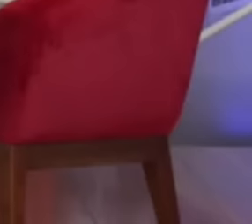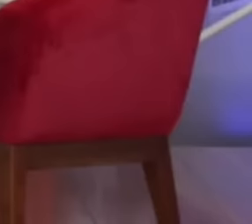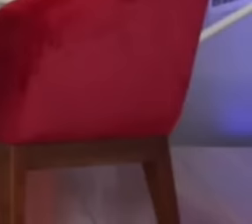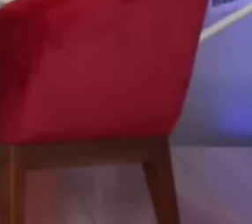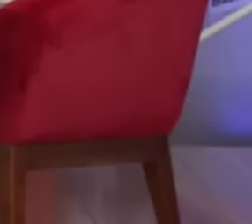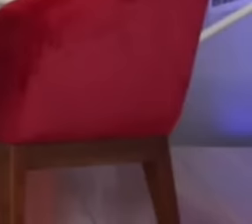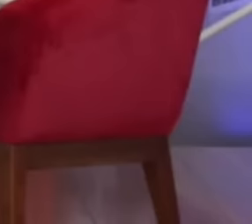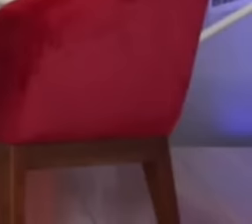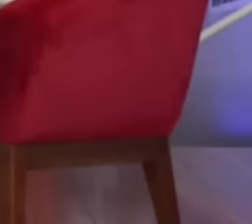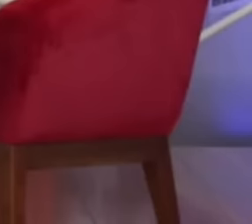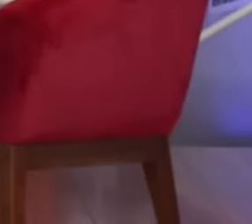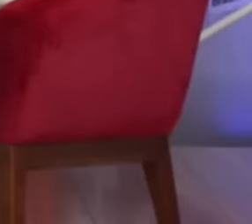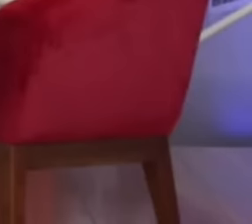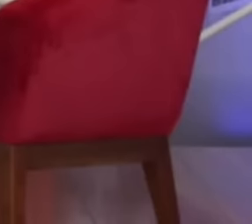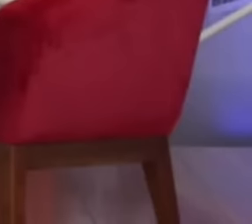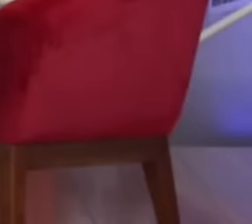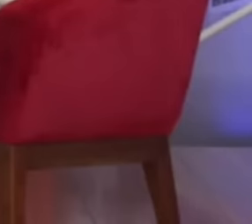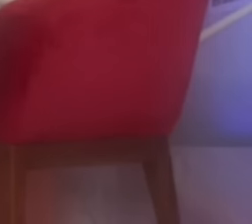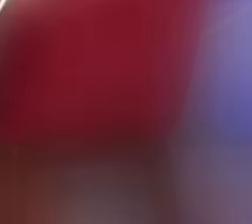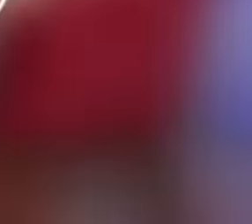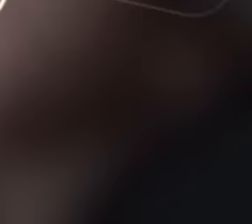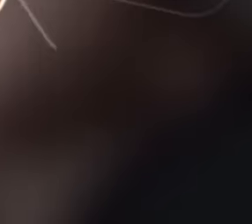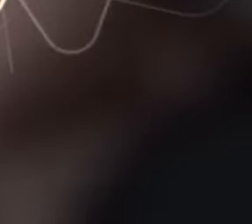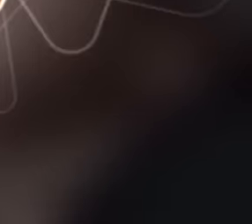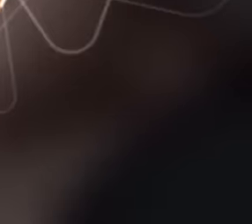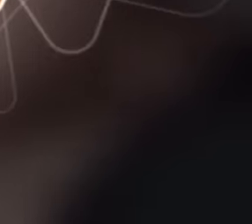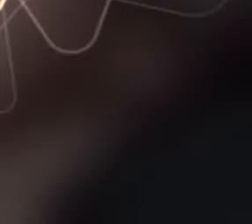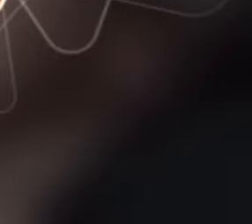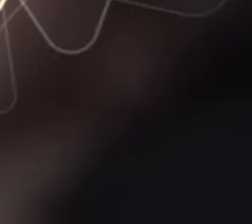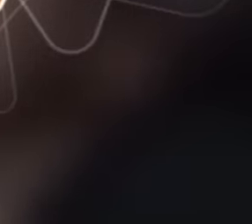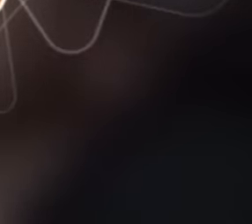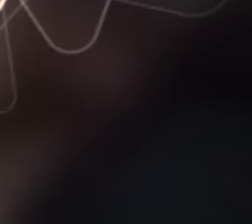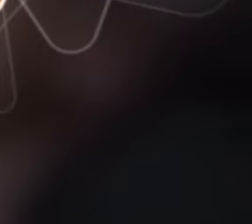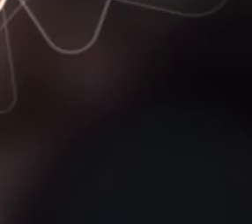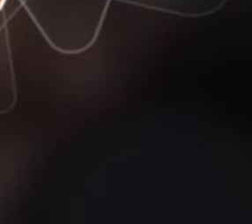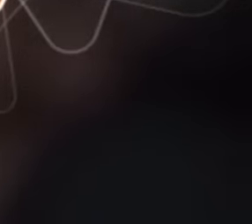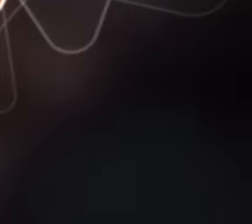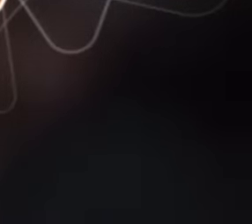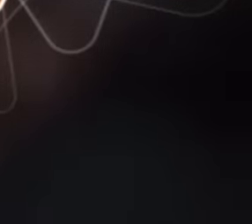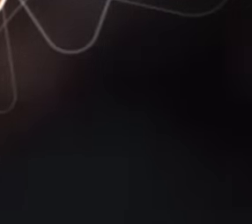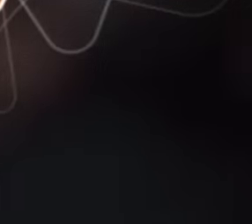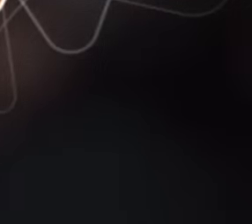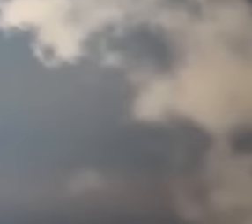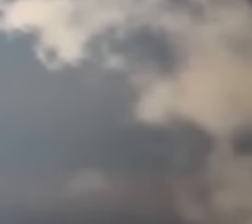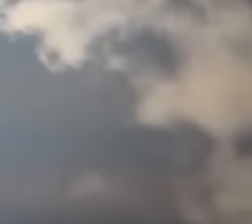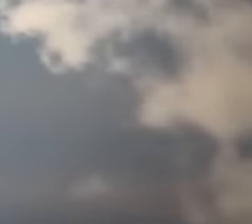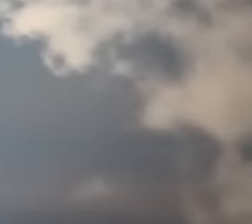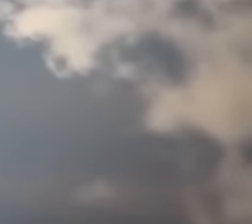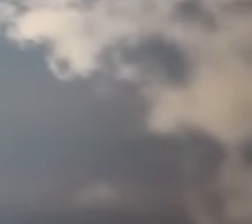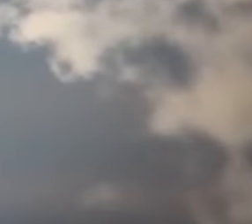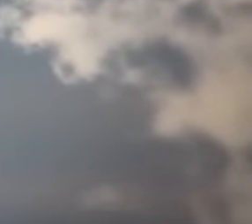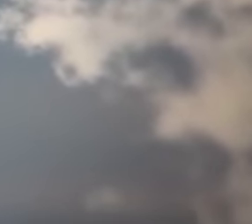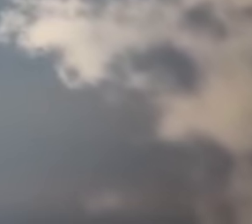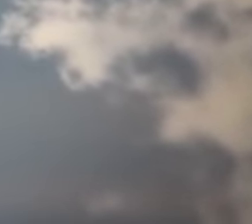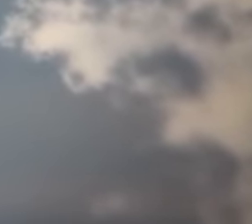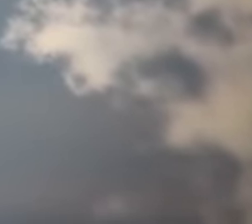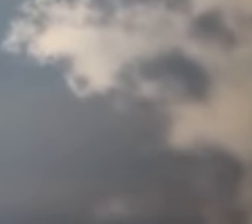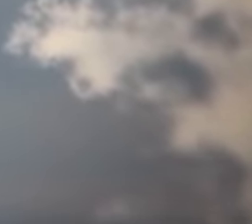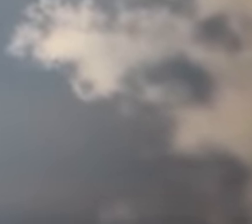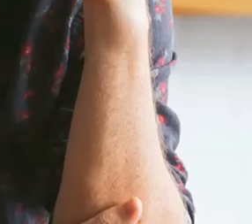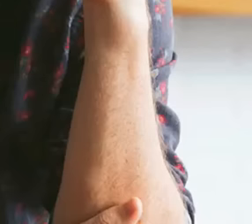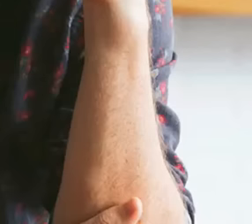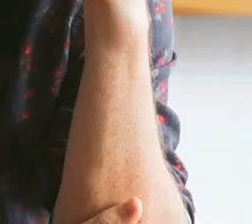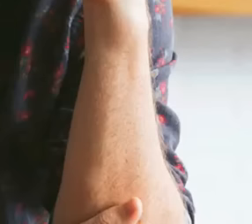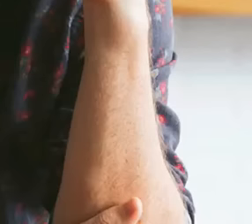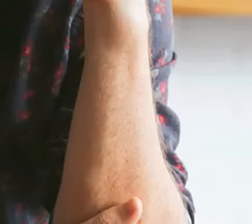a lei de acordo com o cálculo de custo-benefício domingo sete da noite café filosófico